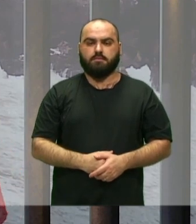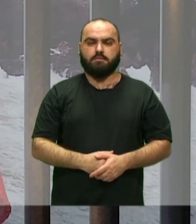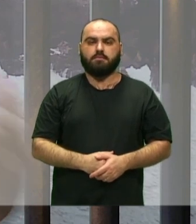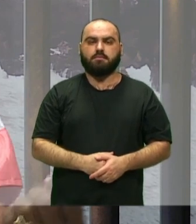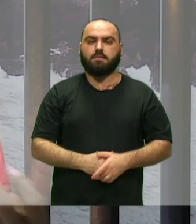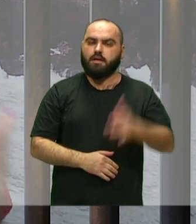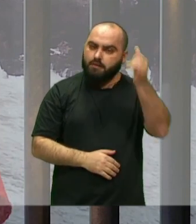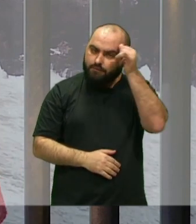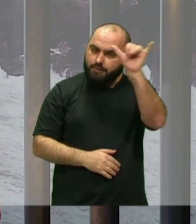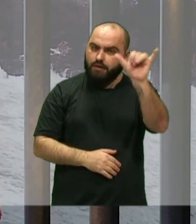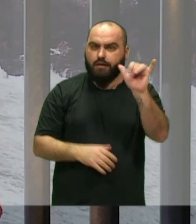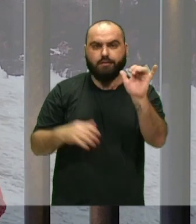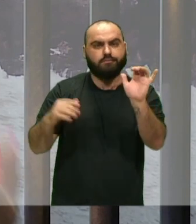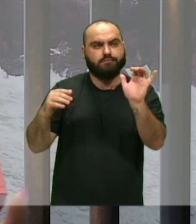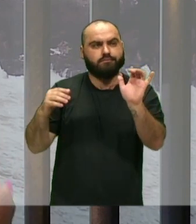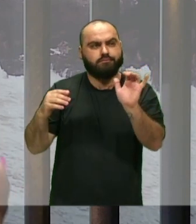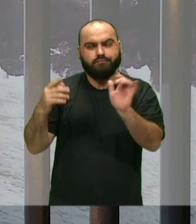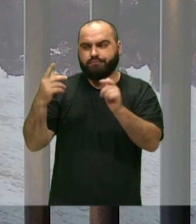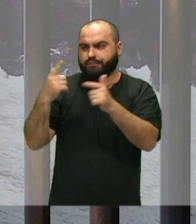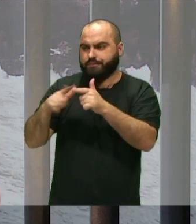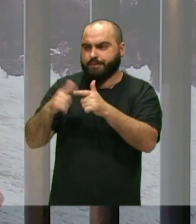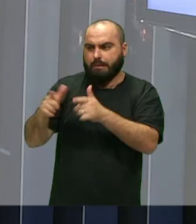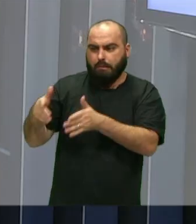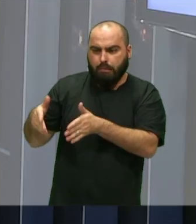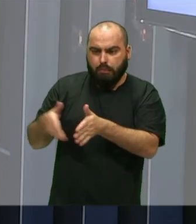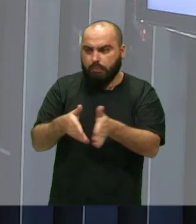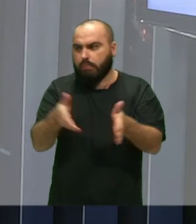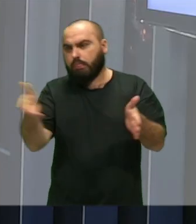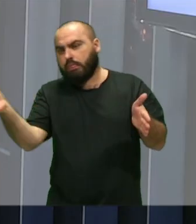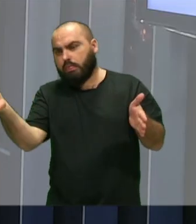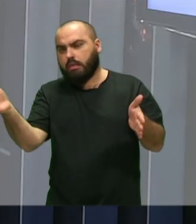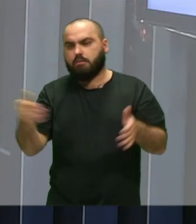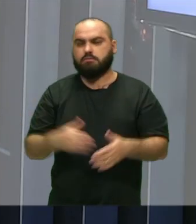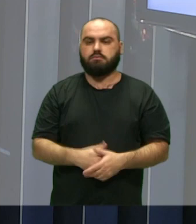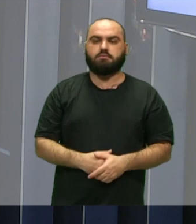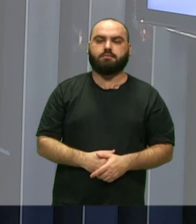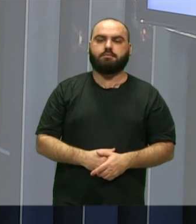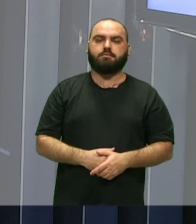Essa romputura Para não ter Esse desvínculo Exatamente Porque também Acaba